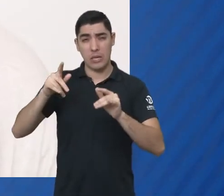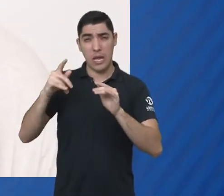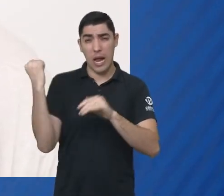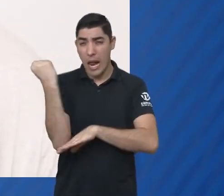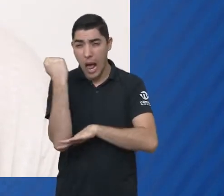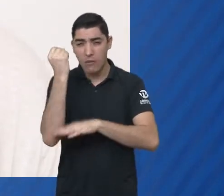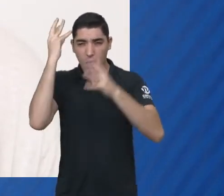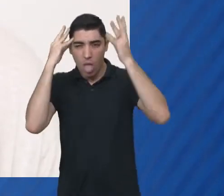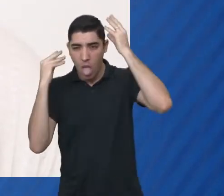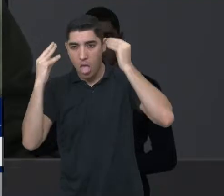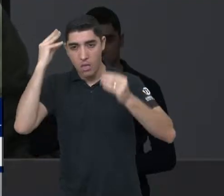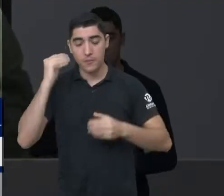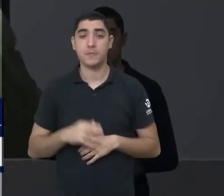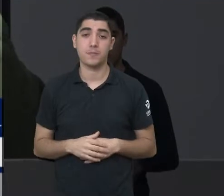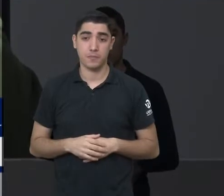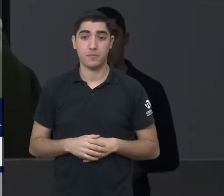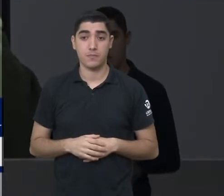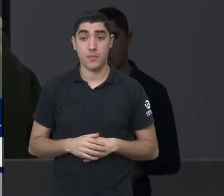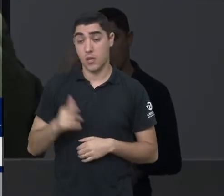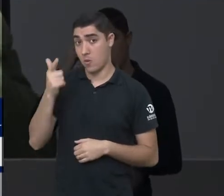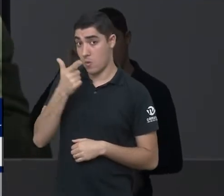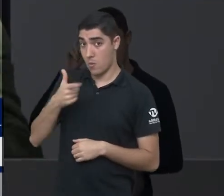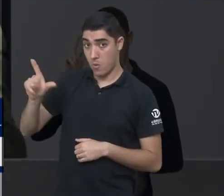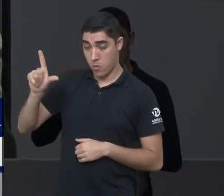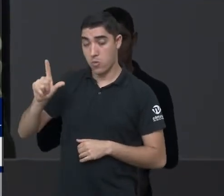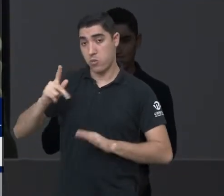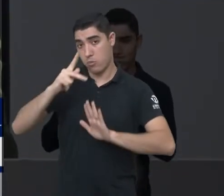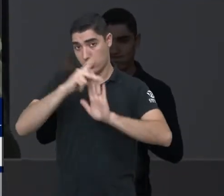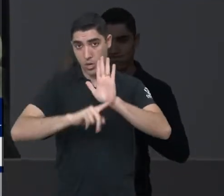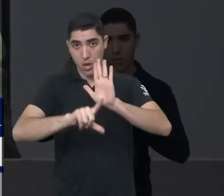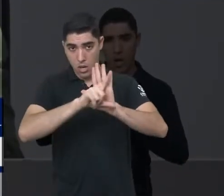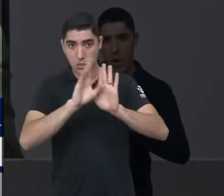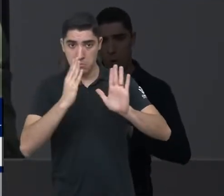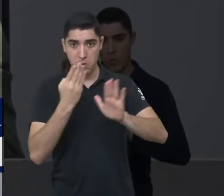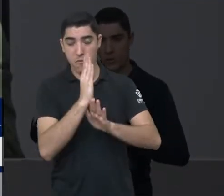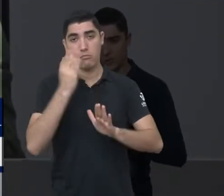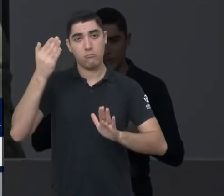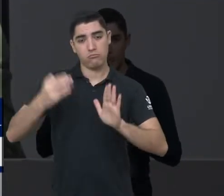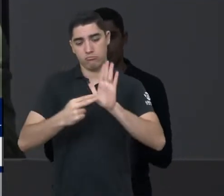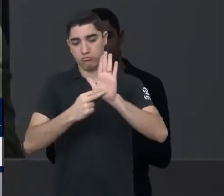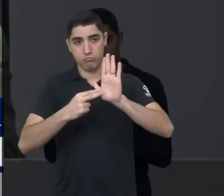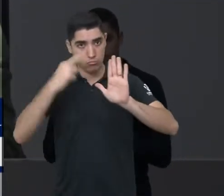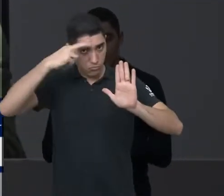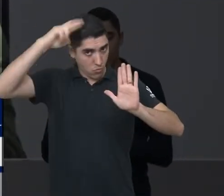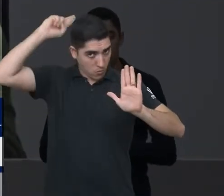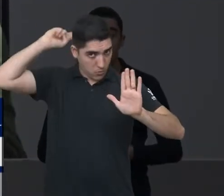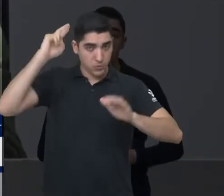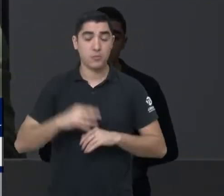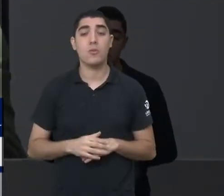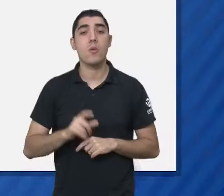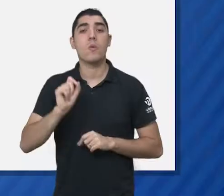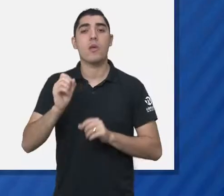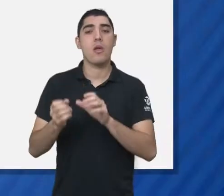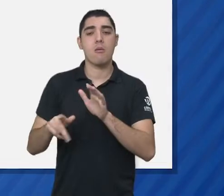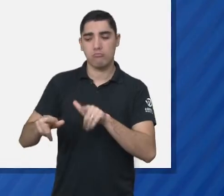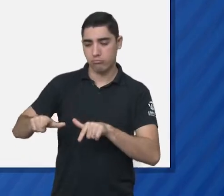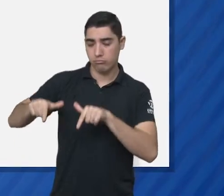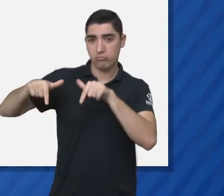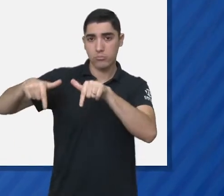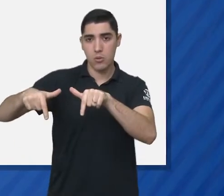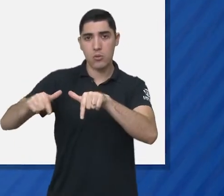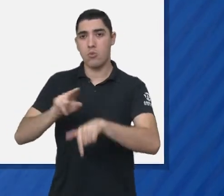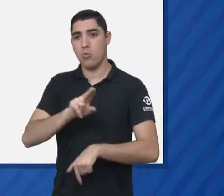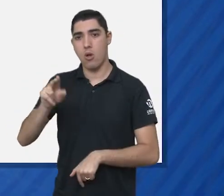severa de cabelo. Outro projeto de lei aprovado, de autoria do vereador Robertinho da Padaria, cria o